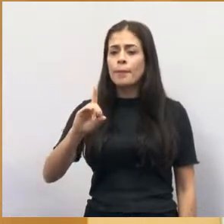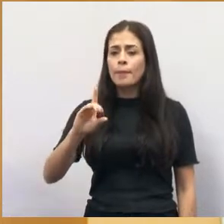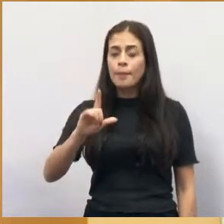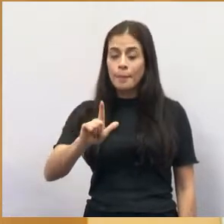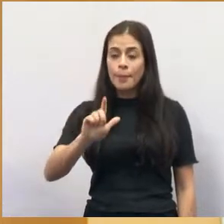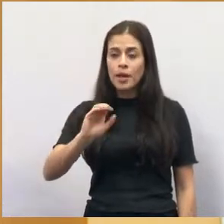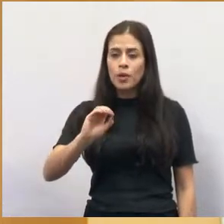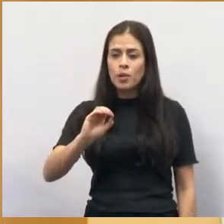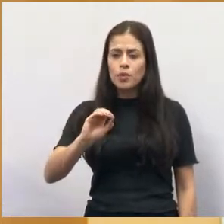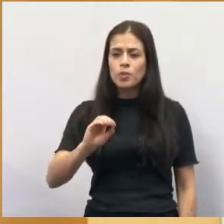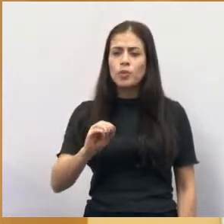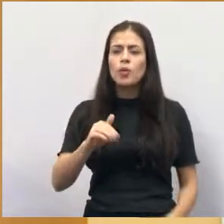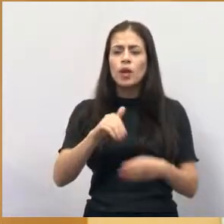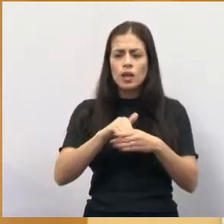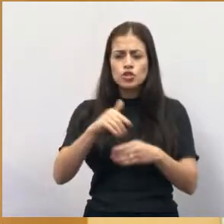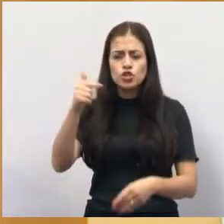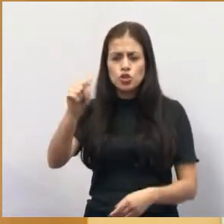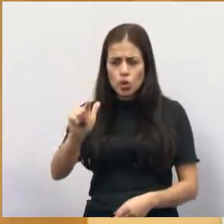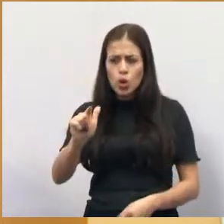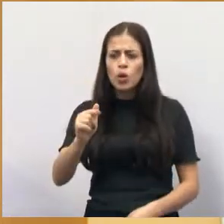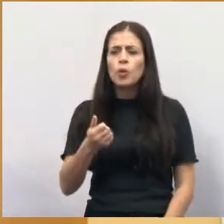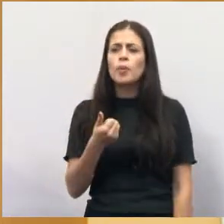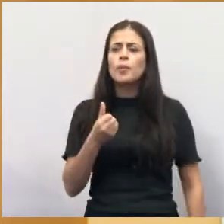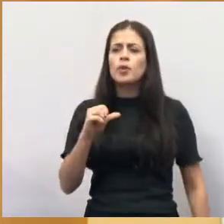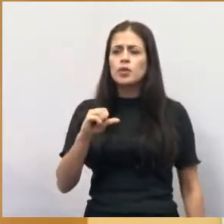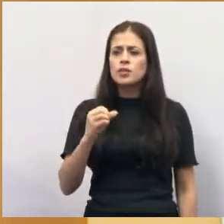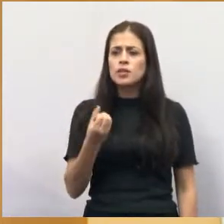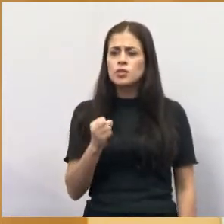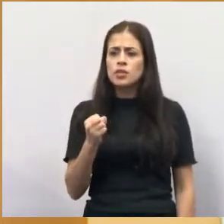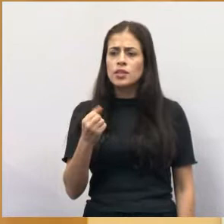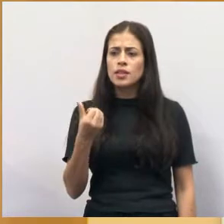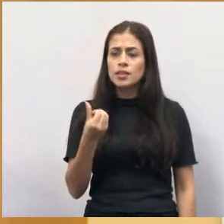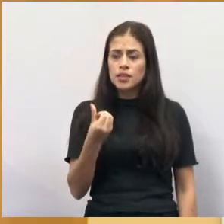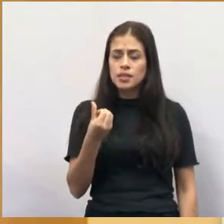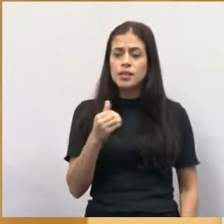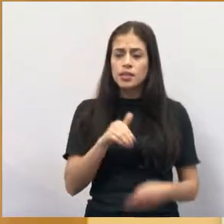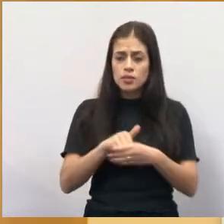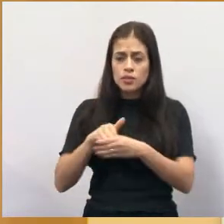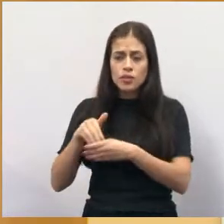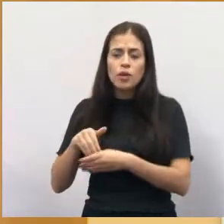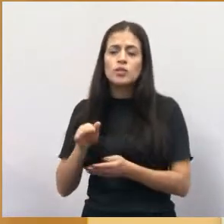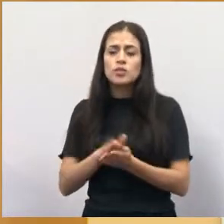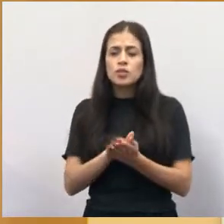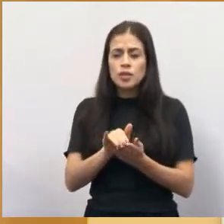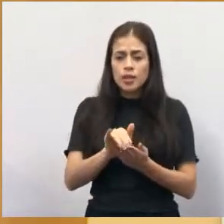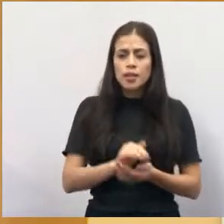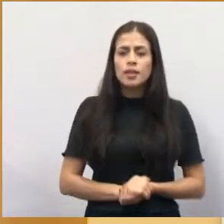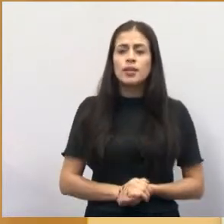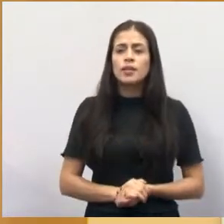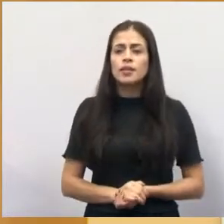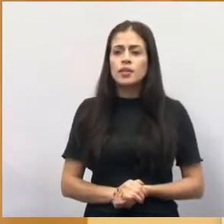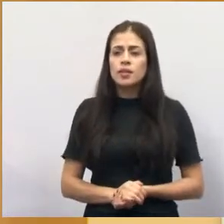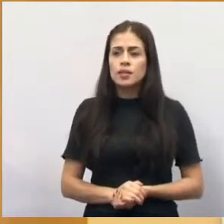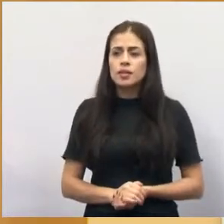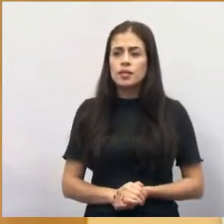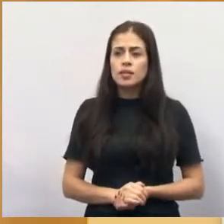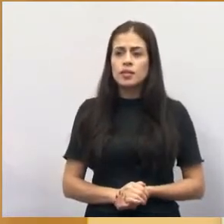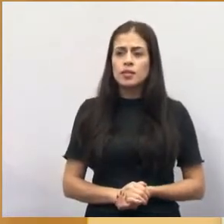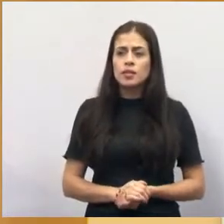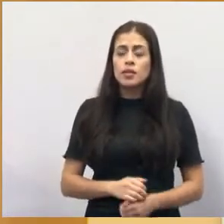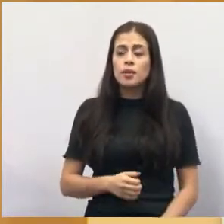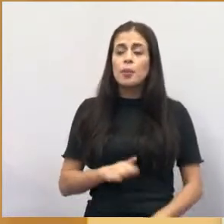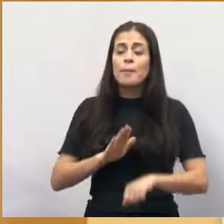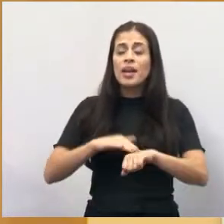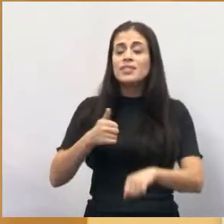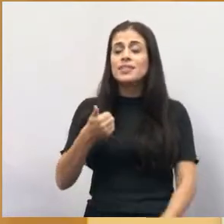1.986 votos só em Jacareí, num total de mais de 120 mil votos